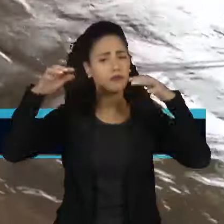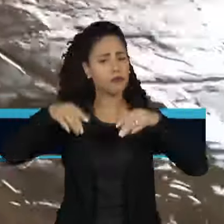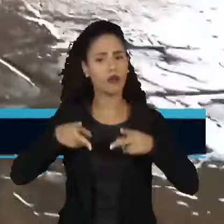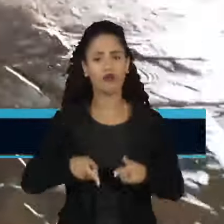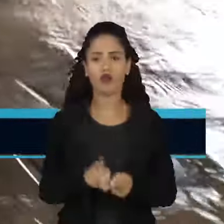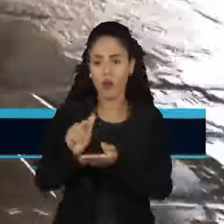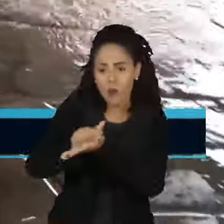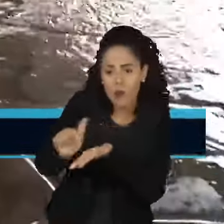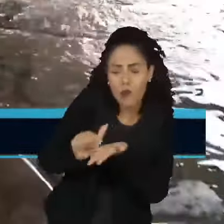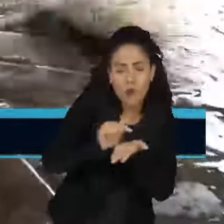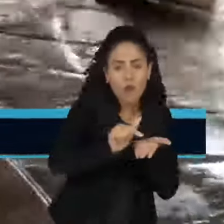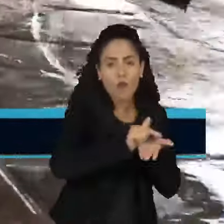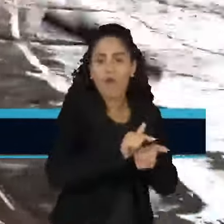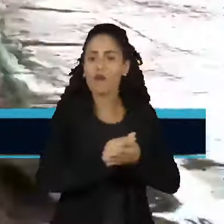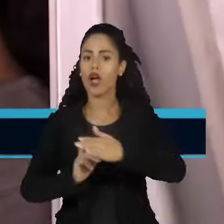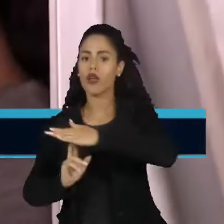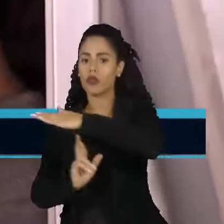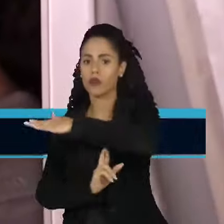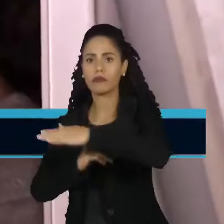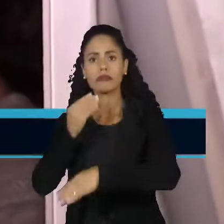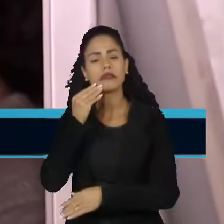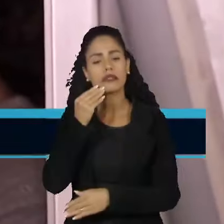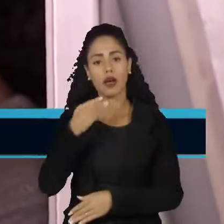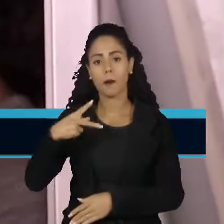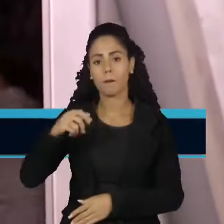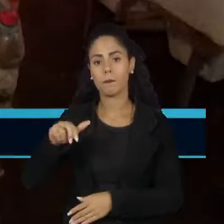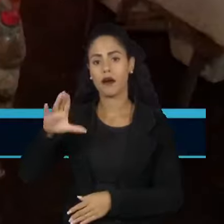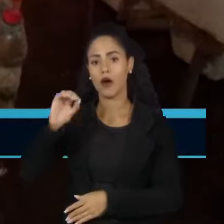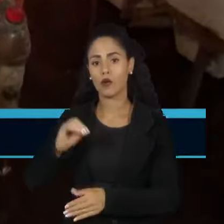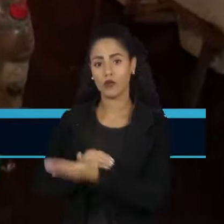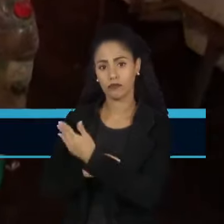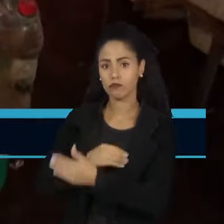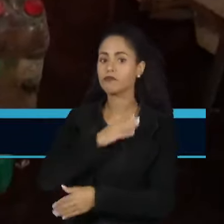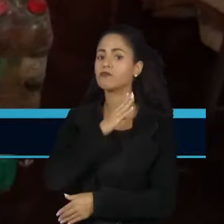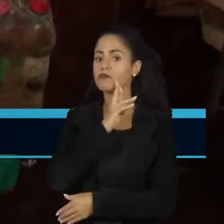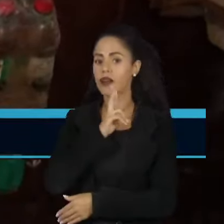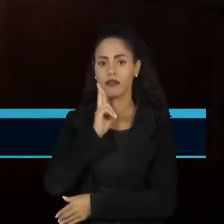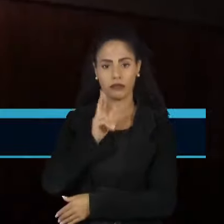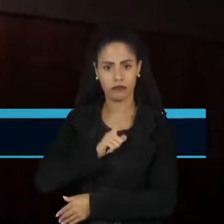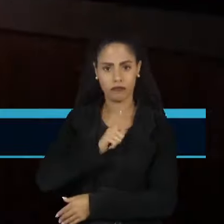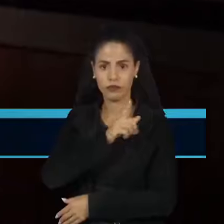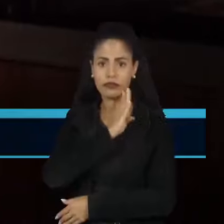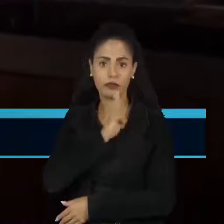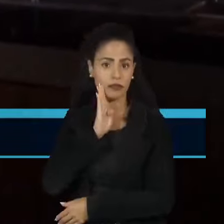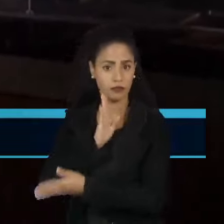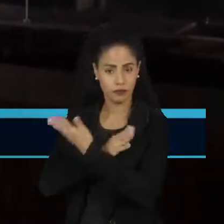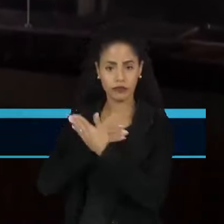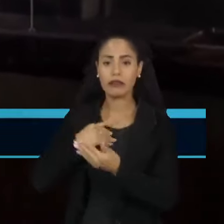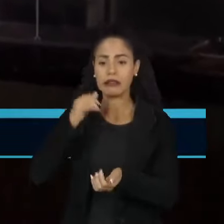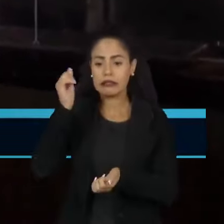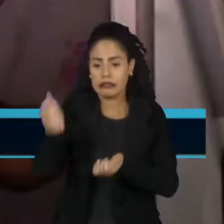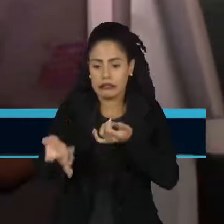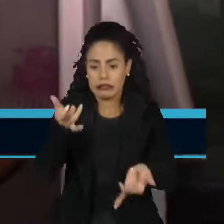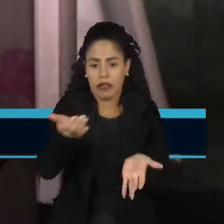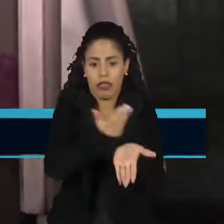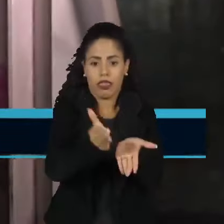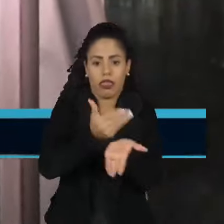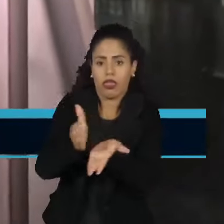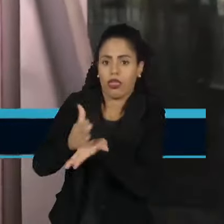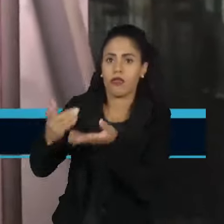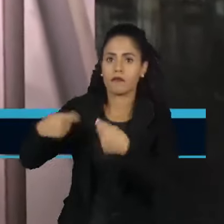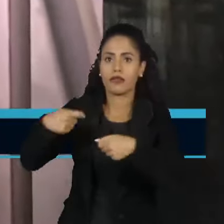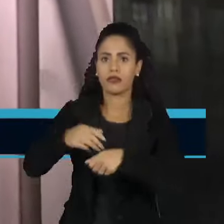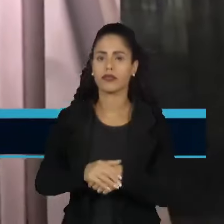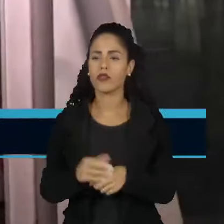a limpeza da rodoviária não parou. O Paulo tem um bar por lá e vai ter que jogar muita coisa no lixo. O que tiver de